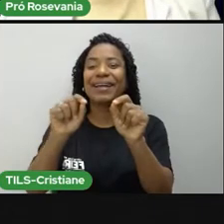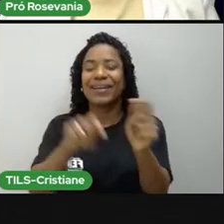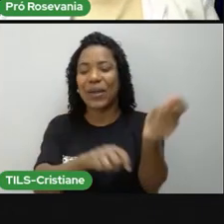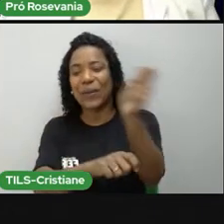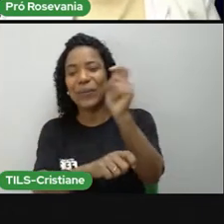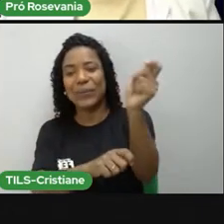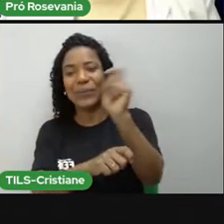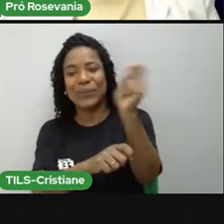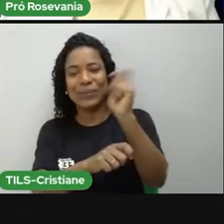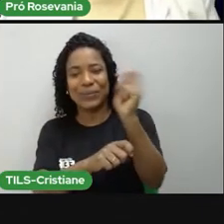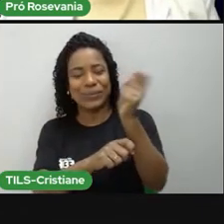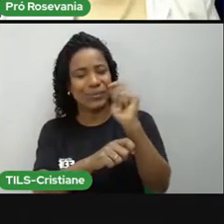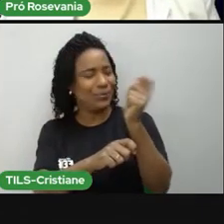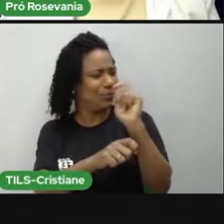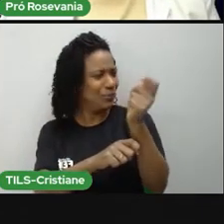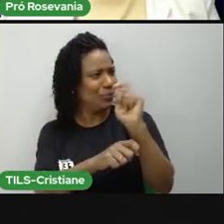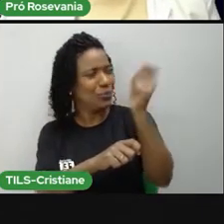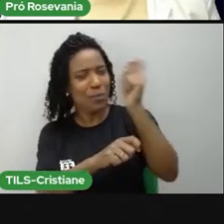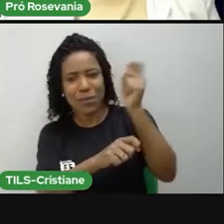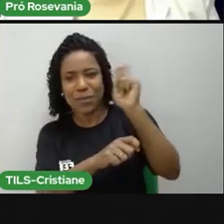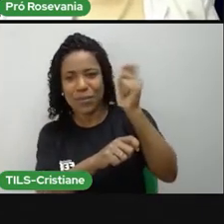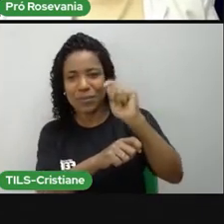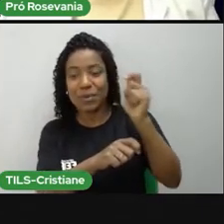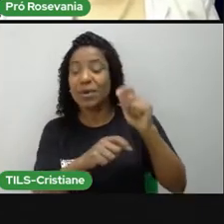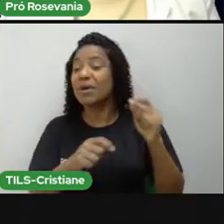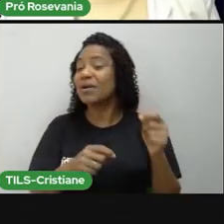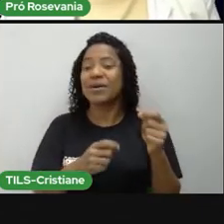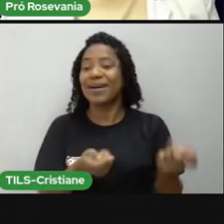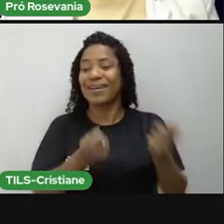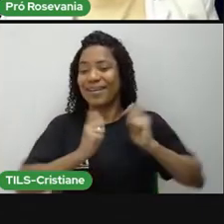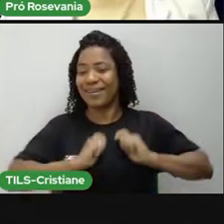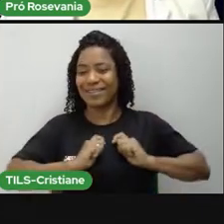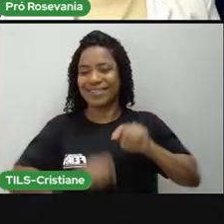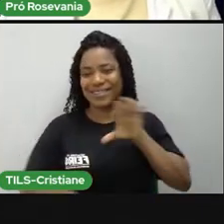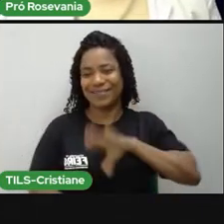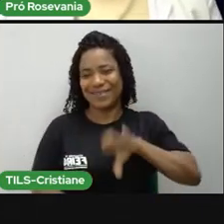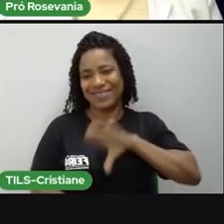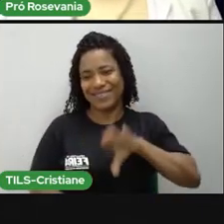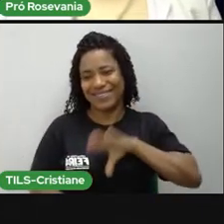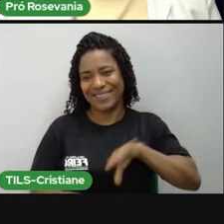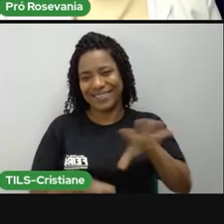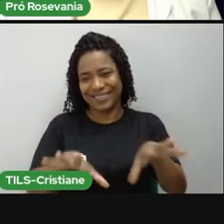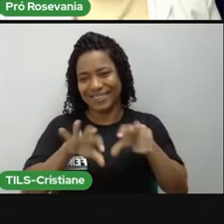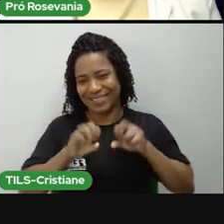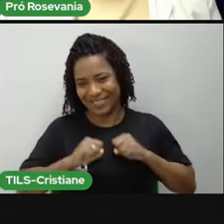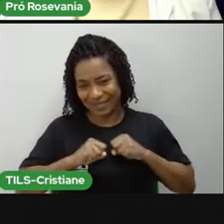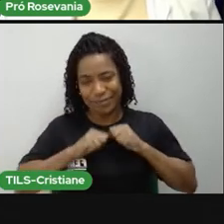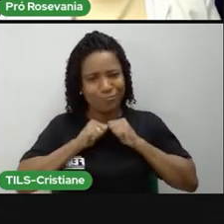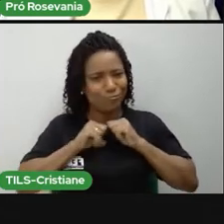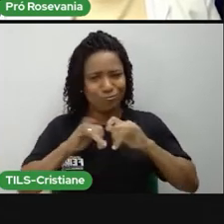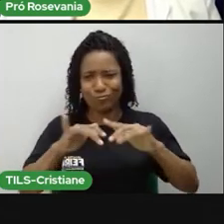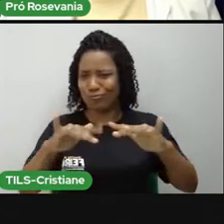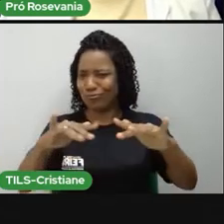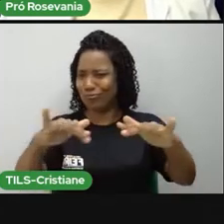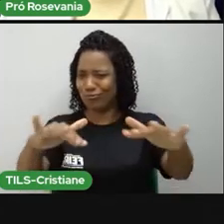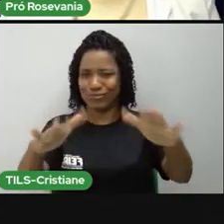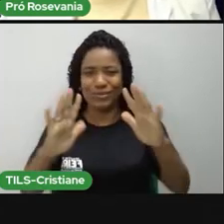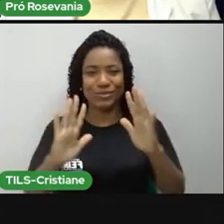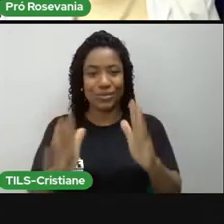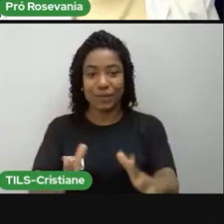nós herdamos dos povos portugueses e que se espalhou pelo país como um todo, né. Os azulejos